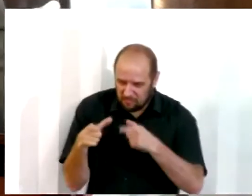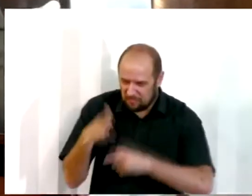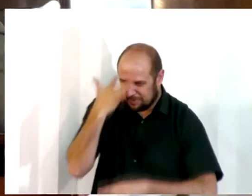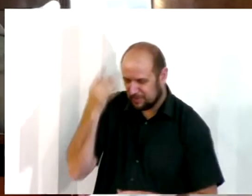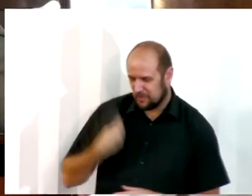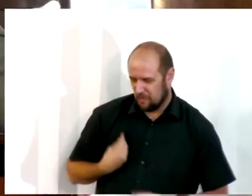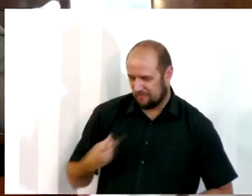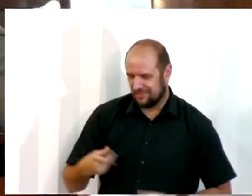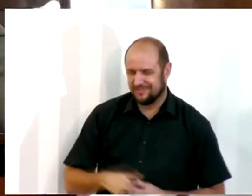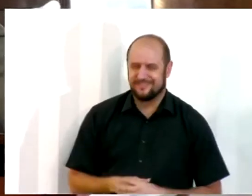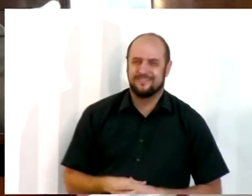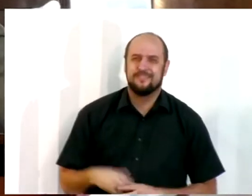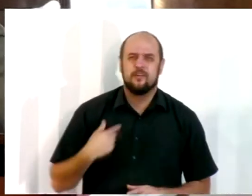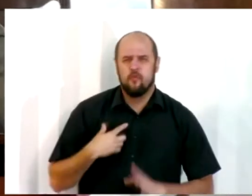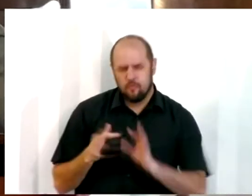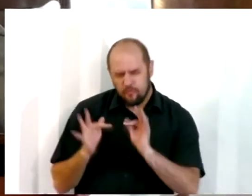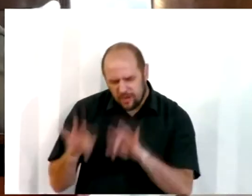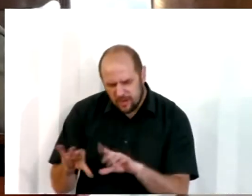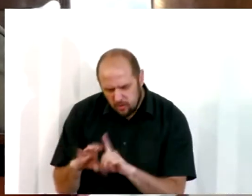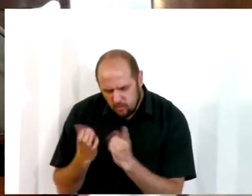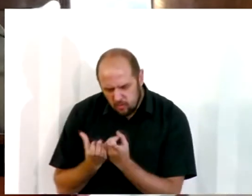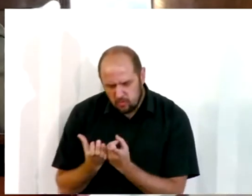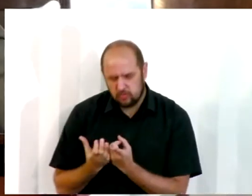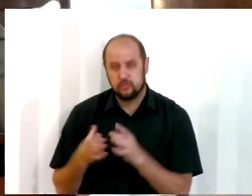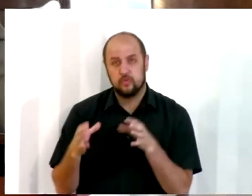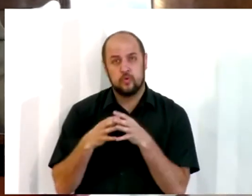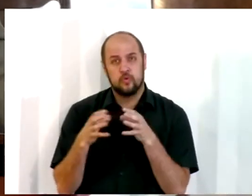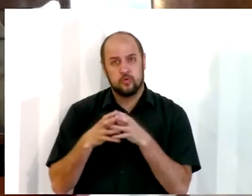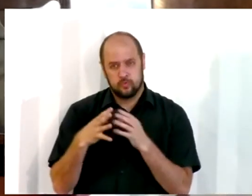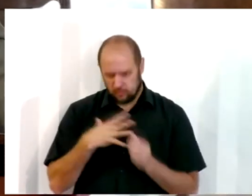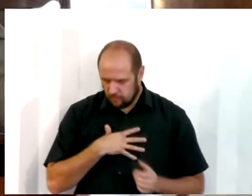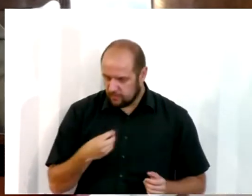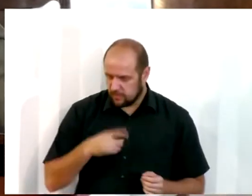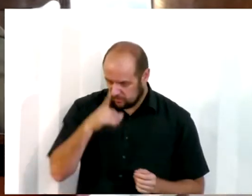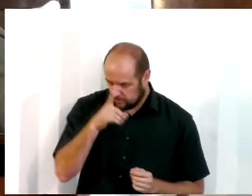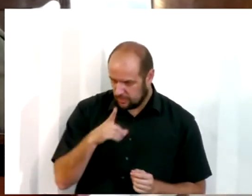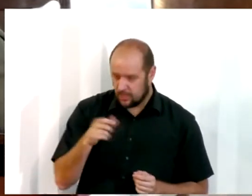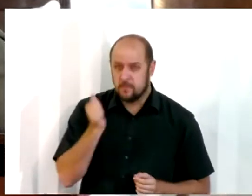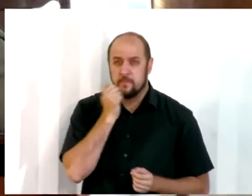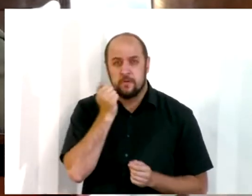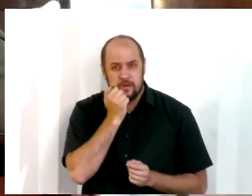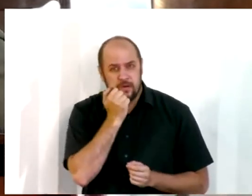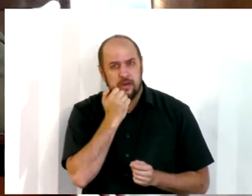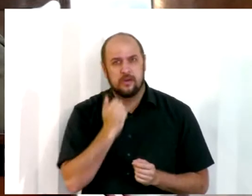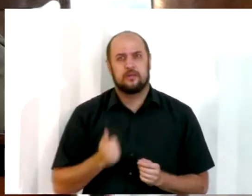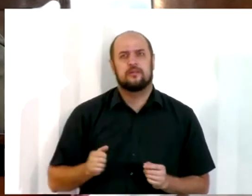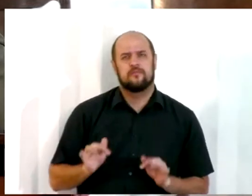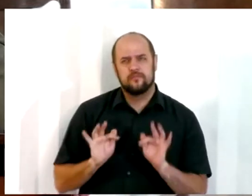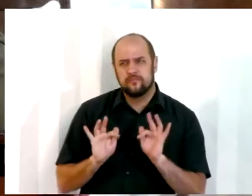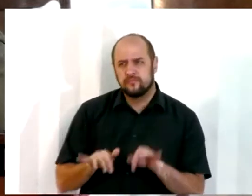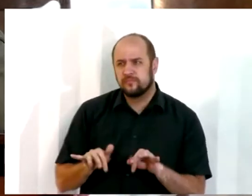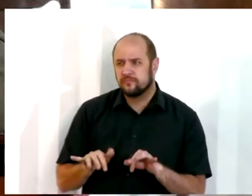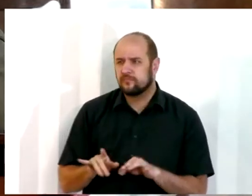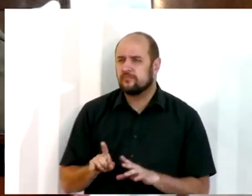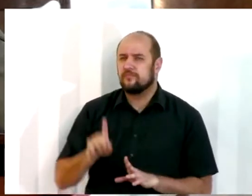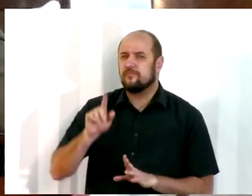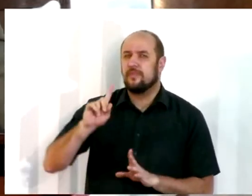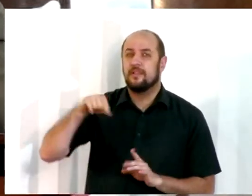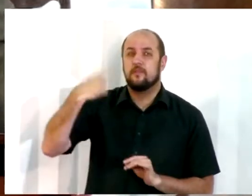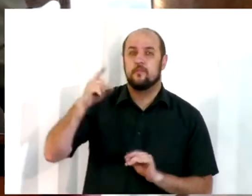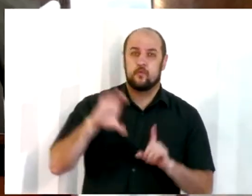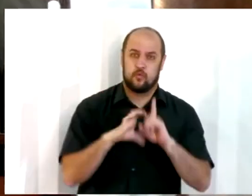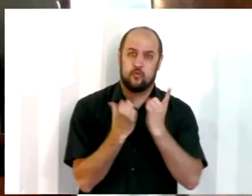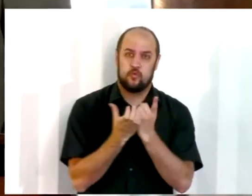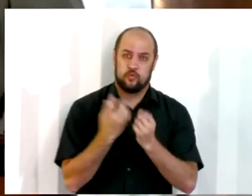e quando terminava o culto, sabe o nós fazíamos os filhos com as mães que estavam terminando, porque o que faz no interior depois que acaba o